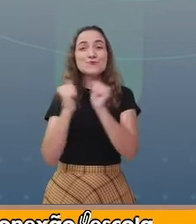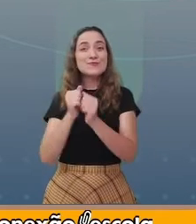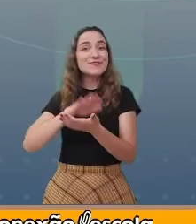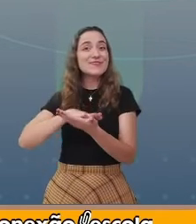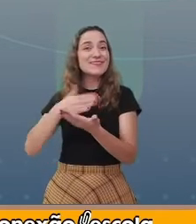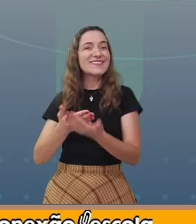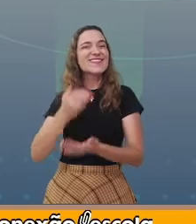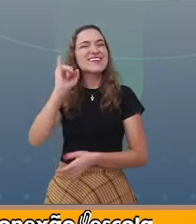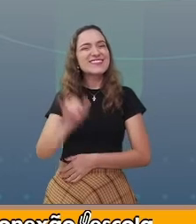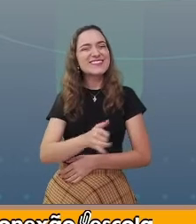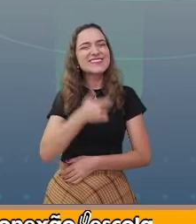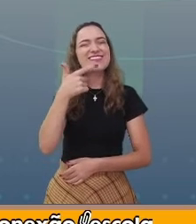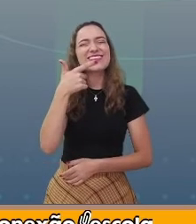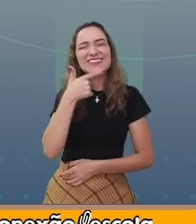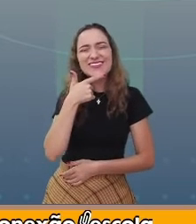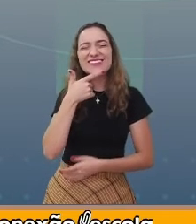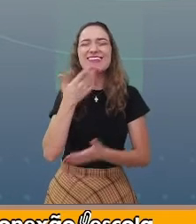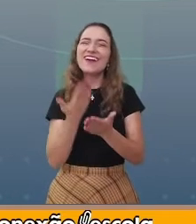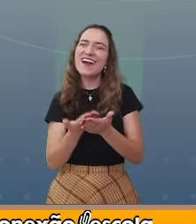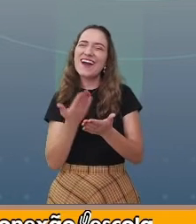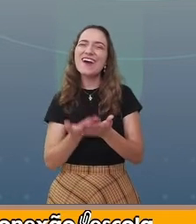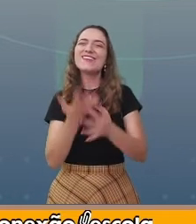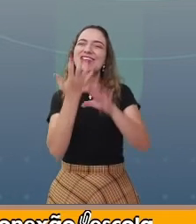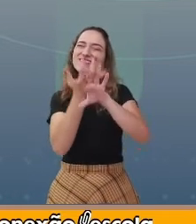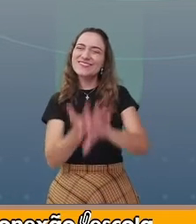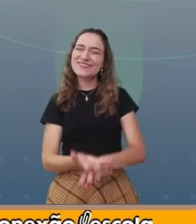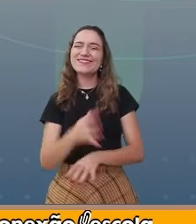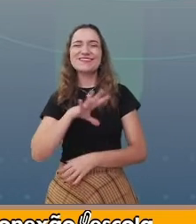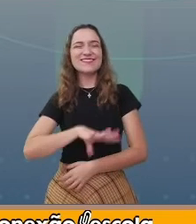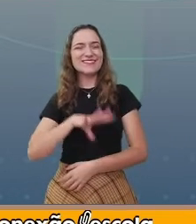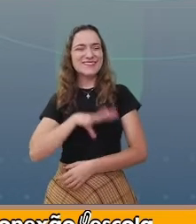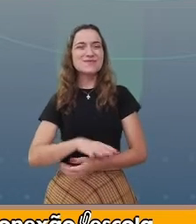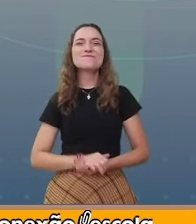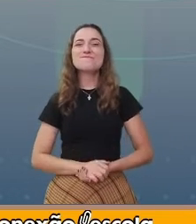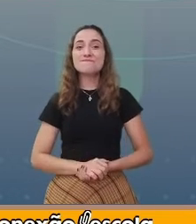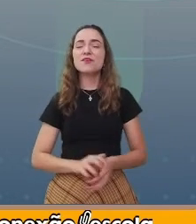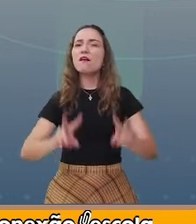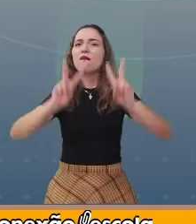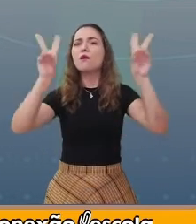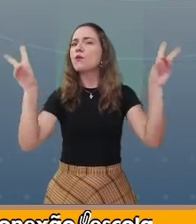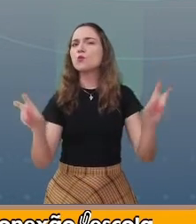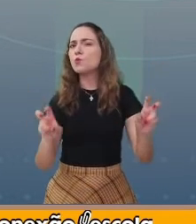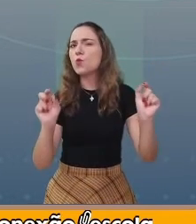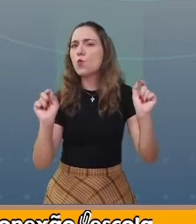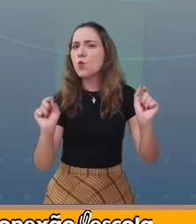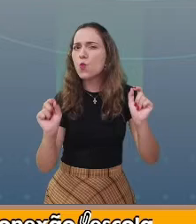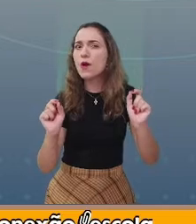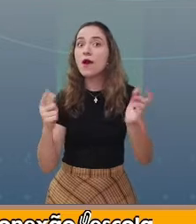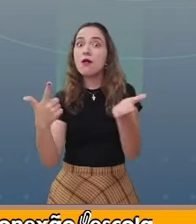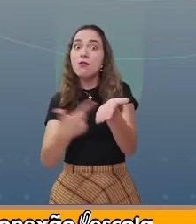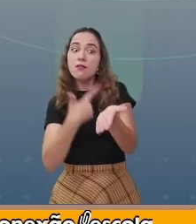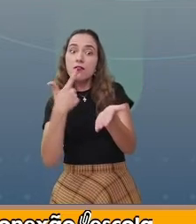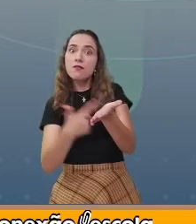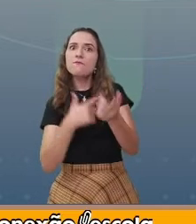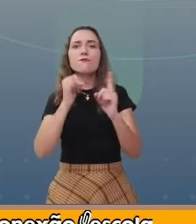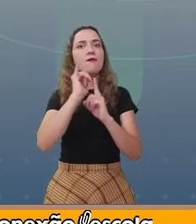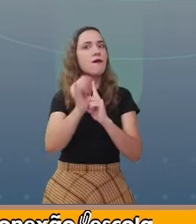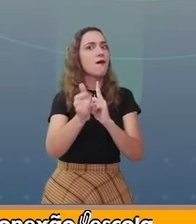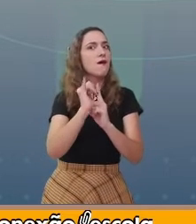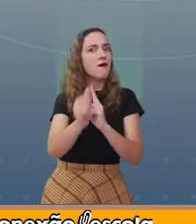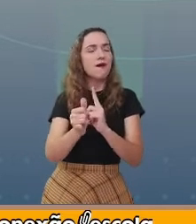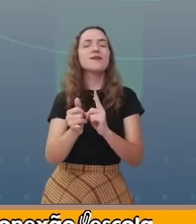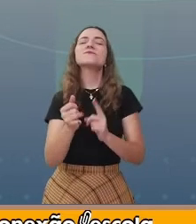Jaqueline Goulart para a nossa aula de língua portuguesa. E o tema de hoje será livro de parlendas.